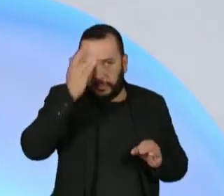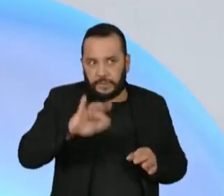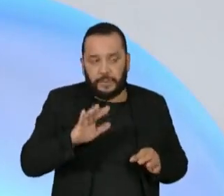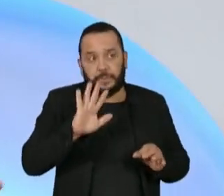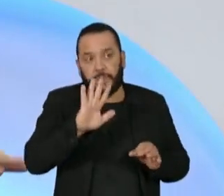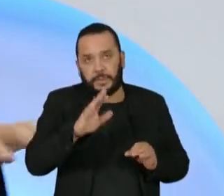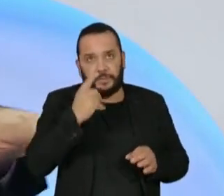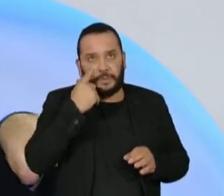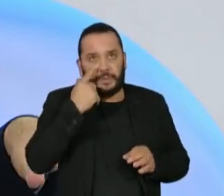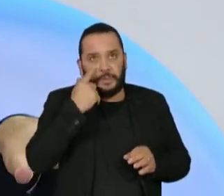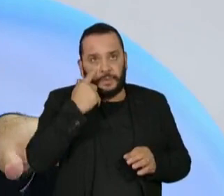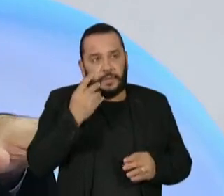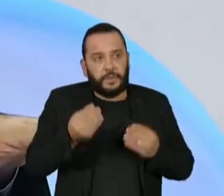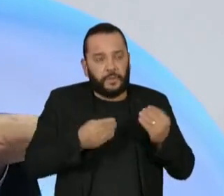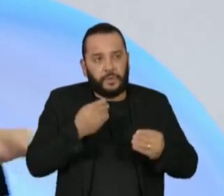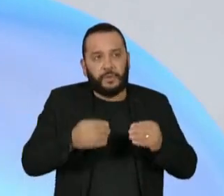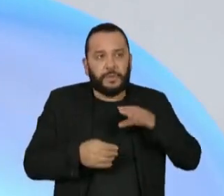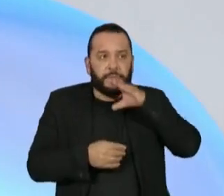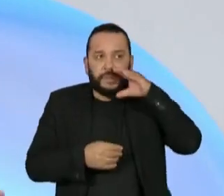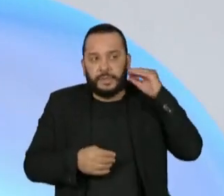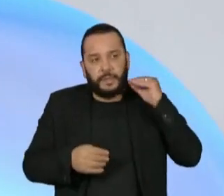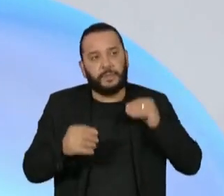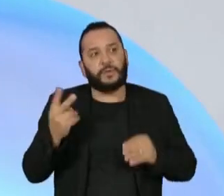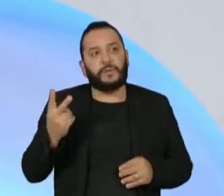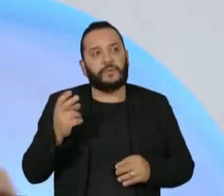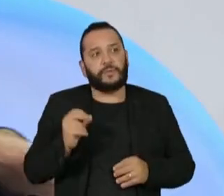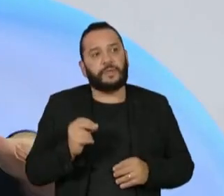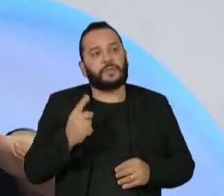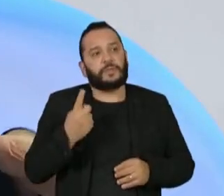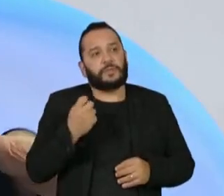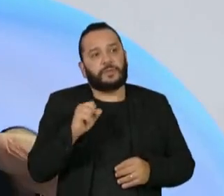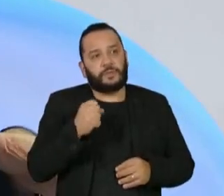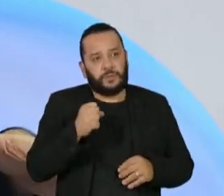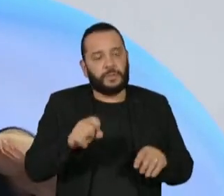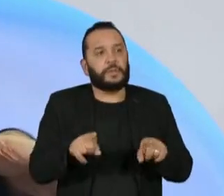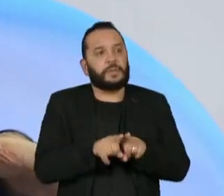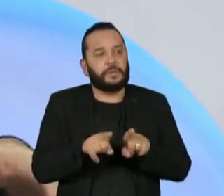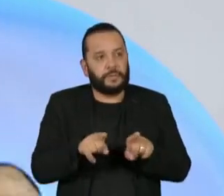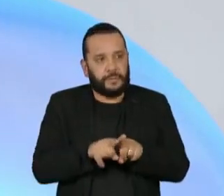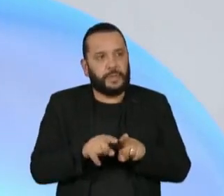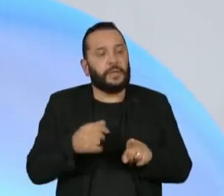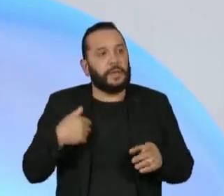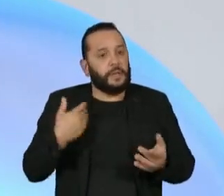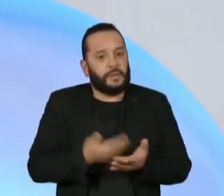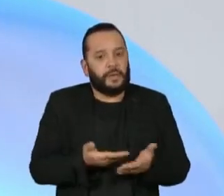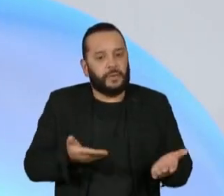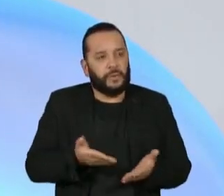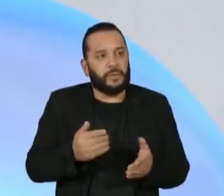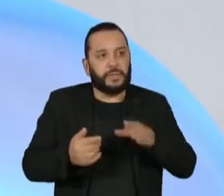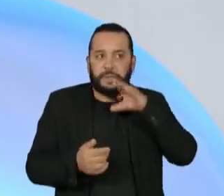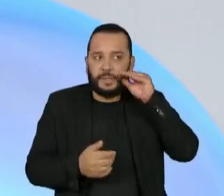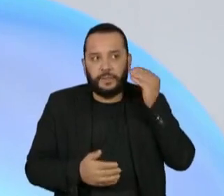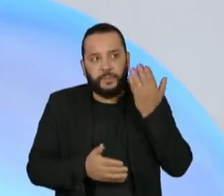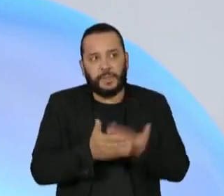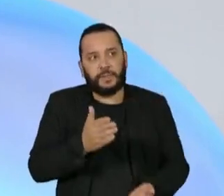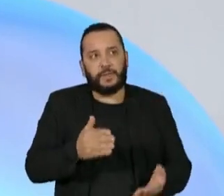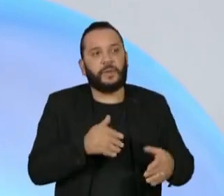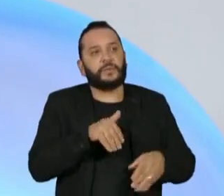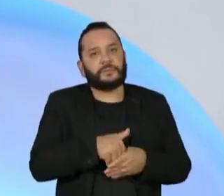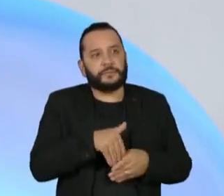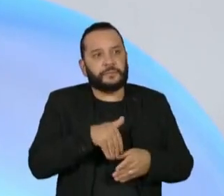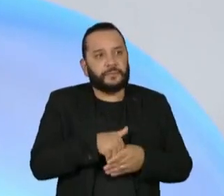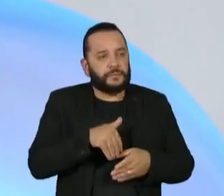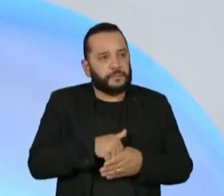mapa eleitoral do Ciro de 18 para 22, obviamente teve uma perda significativa de votos, a gente percebe uma concentração